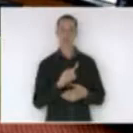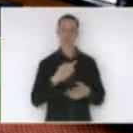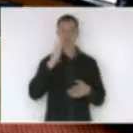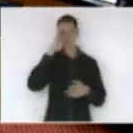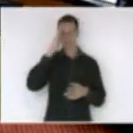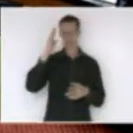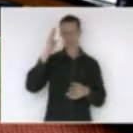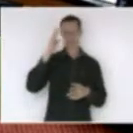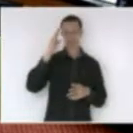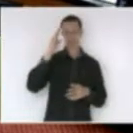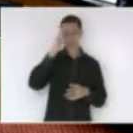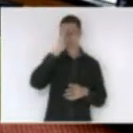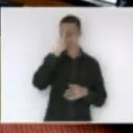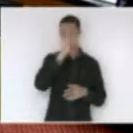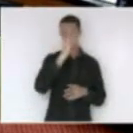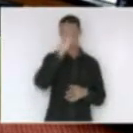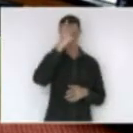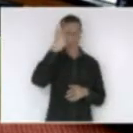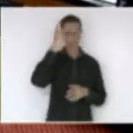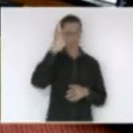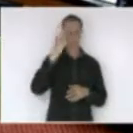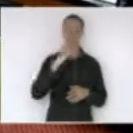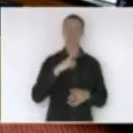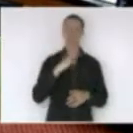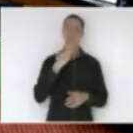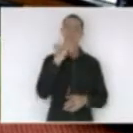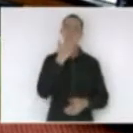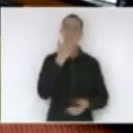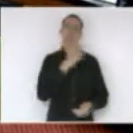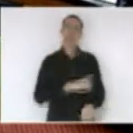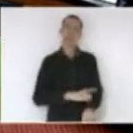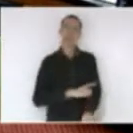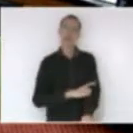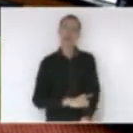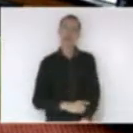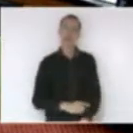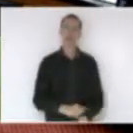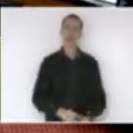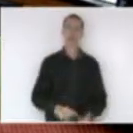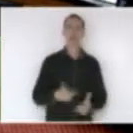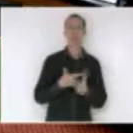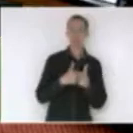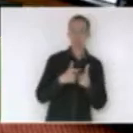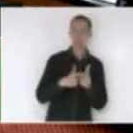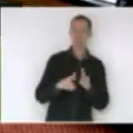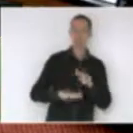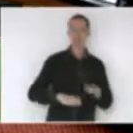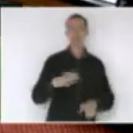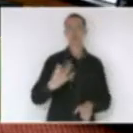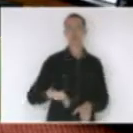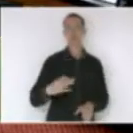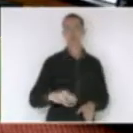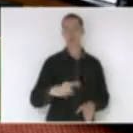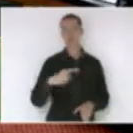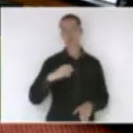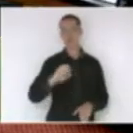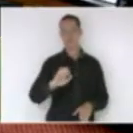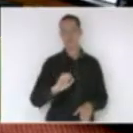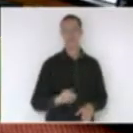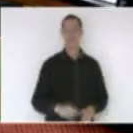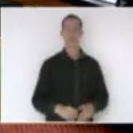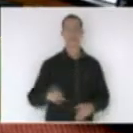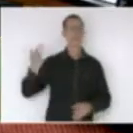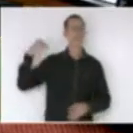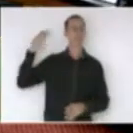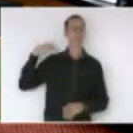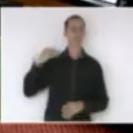diabéticos e portadores de podopatias. E o primeiro registro de um podólogo é na década de 30, deputado Patrício